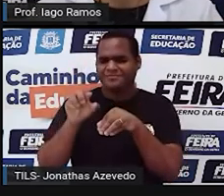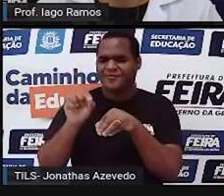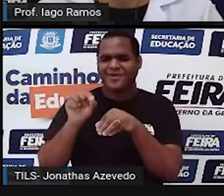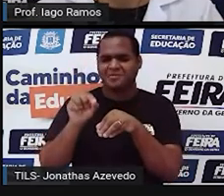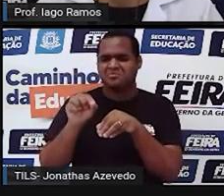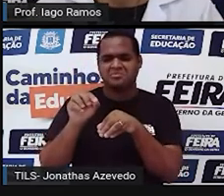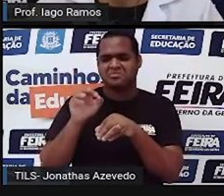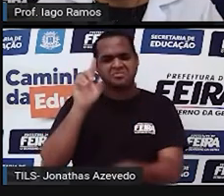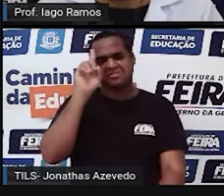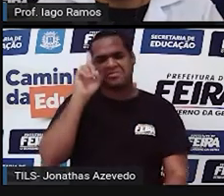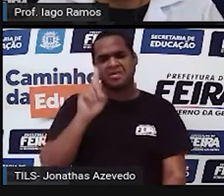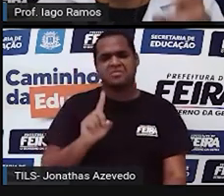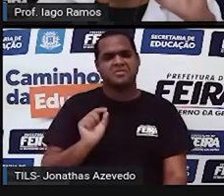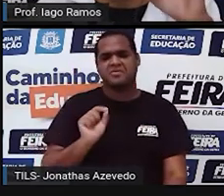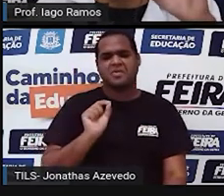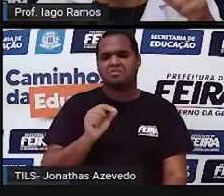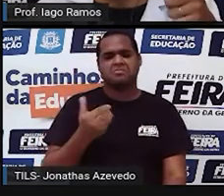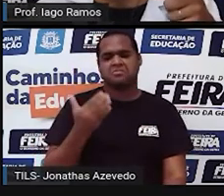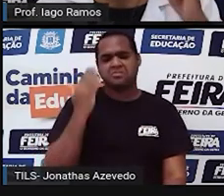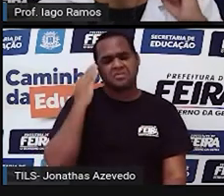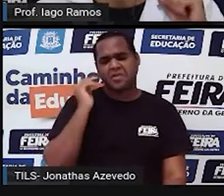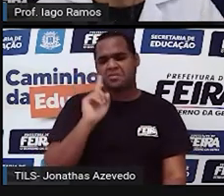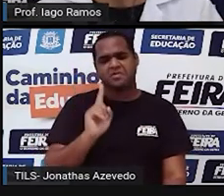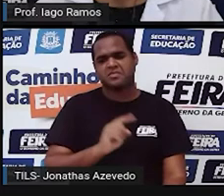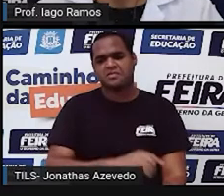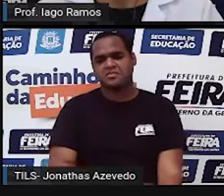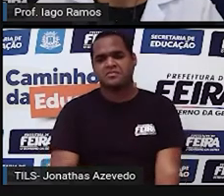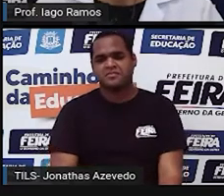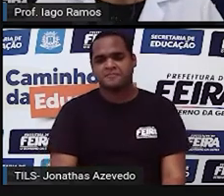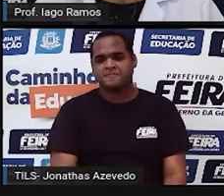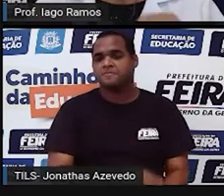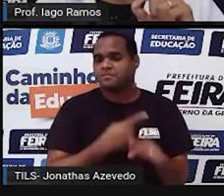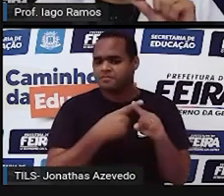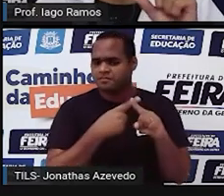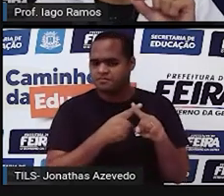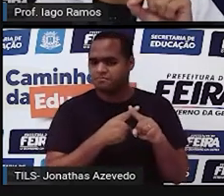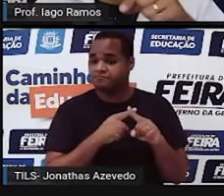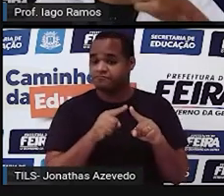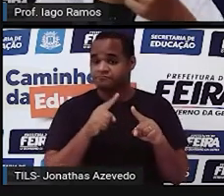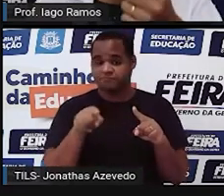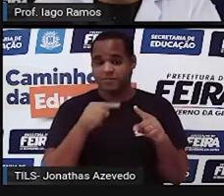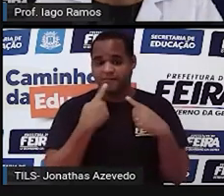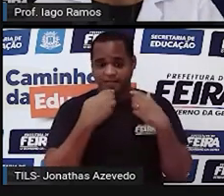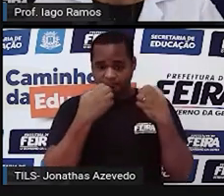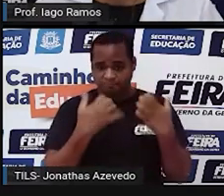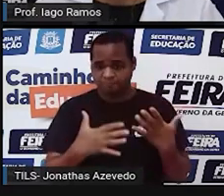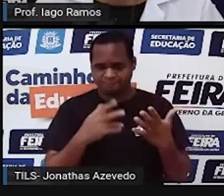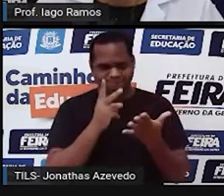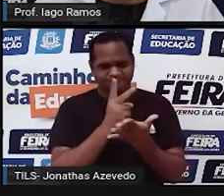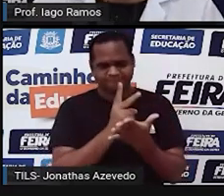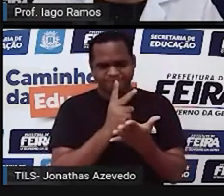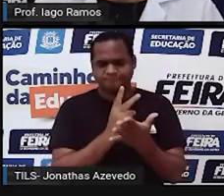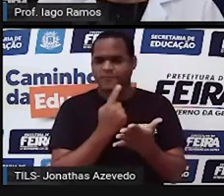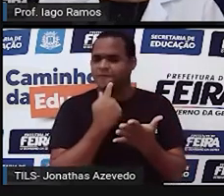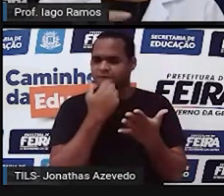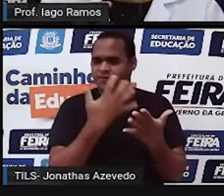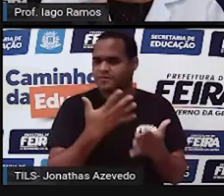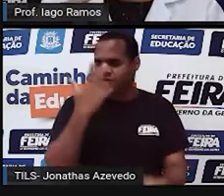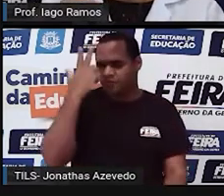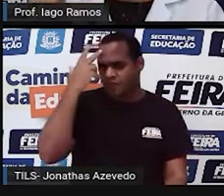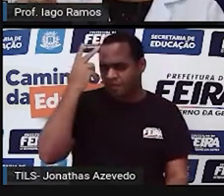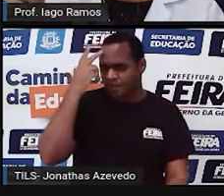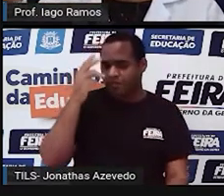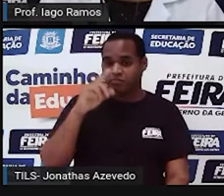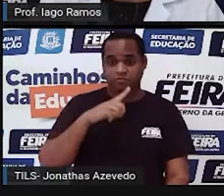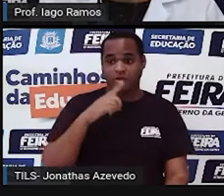só que bacana. Por quê? Por quê? Sempre que a gente diz um número natural, existe o